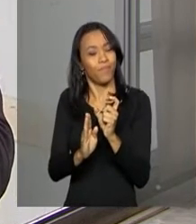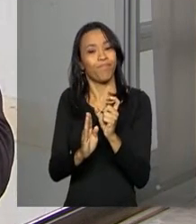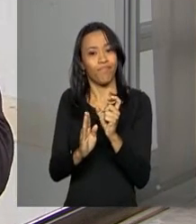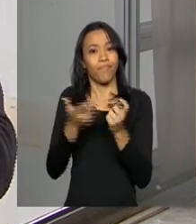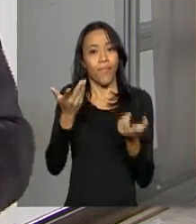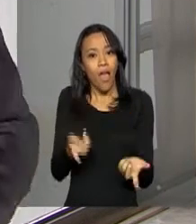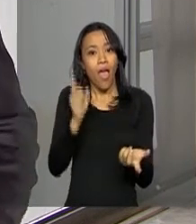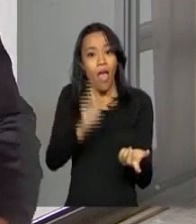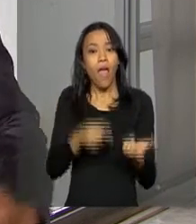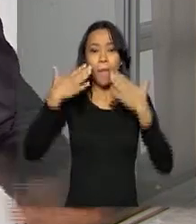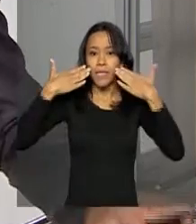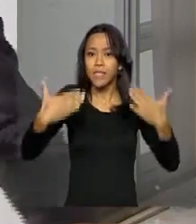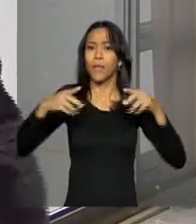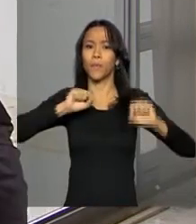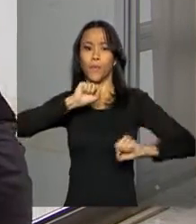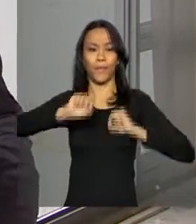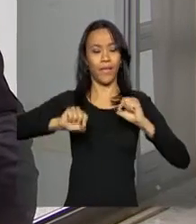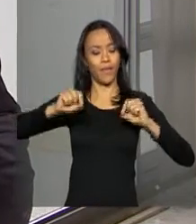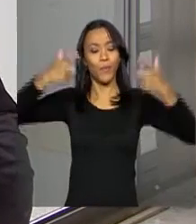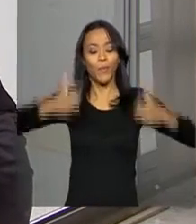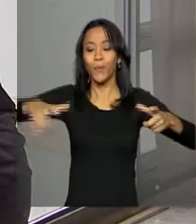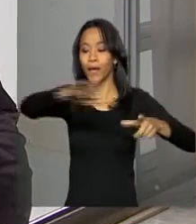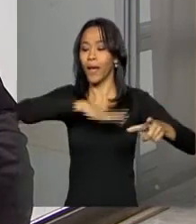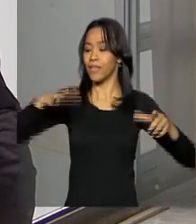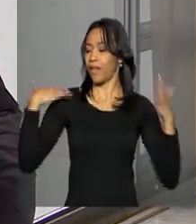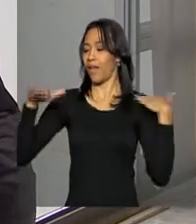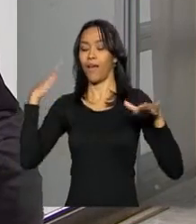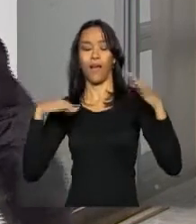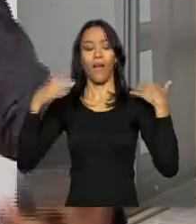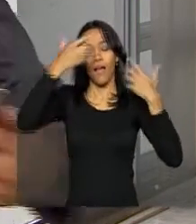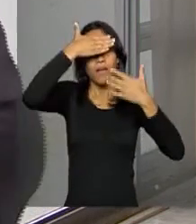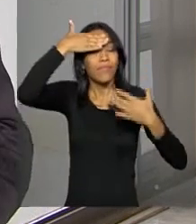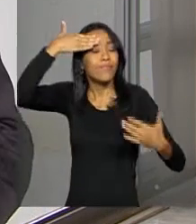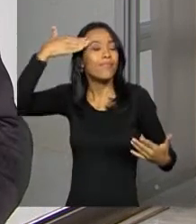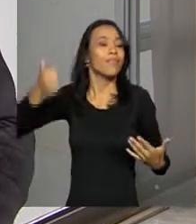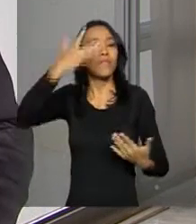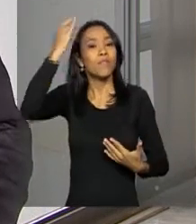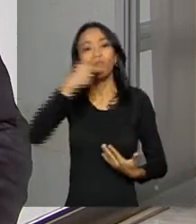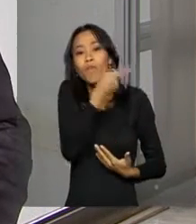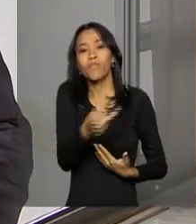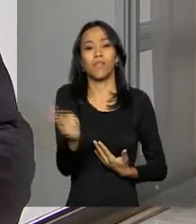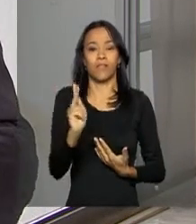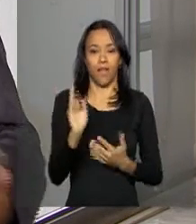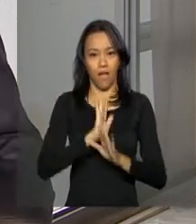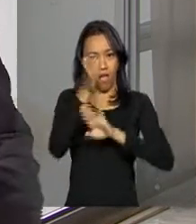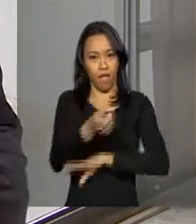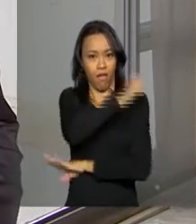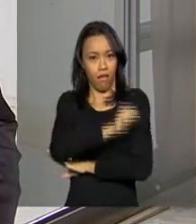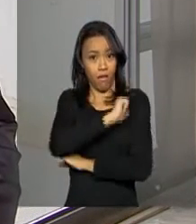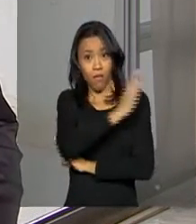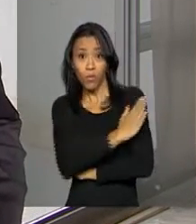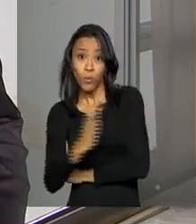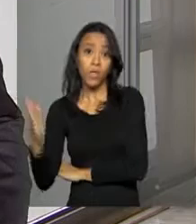também está sendo apresentado como uma opção de lazer para as pessoas que forem ao Rio de Janeiro durante as Olimpíadas de 2016.